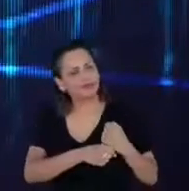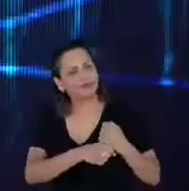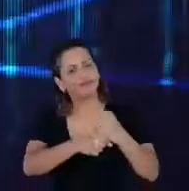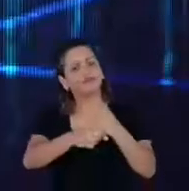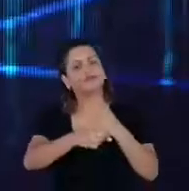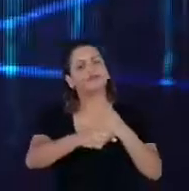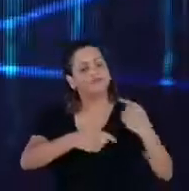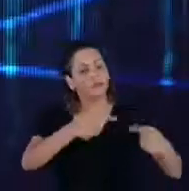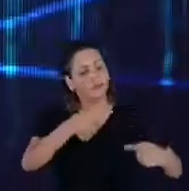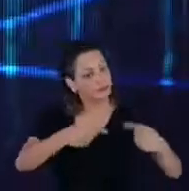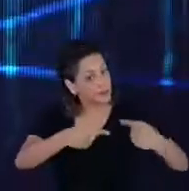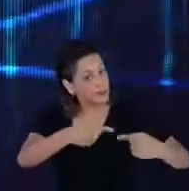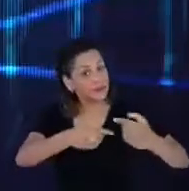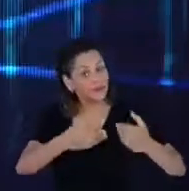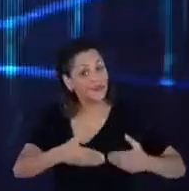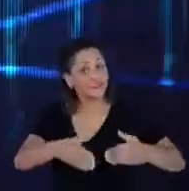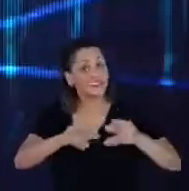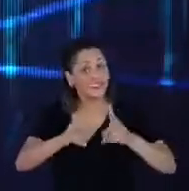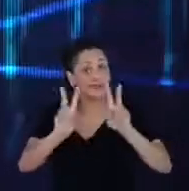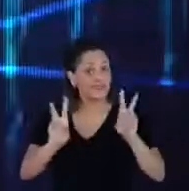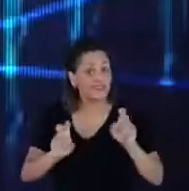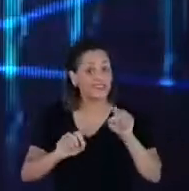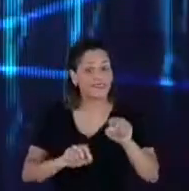discussão aí nessa temática.